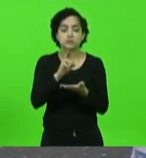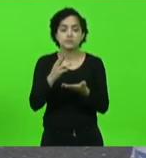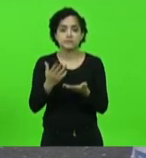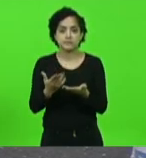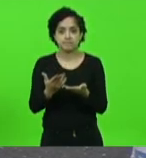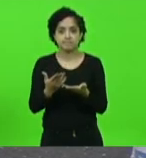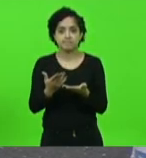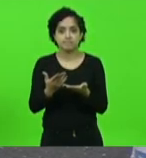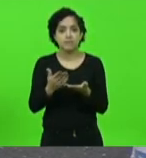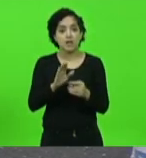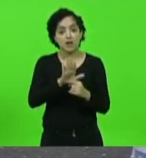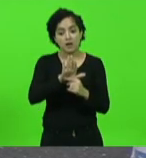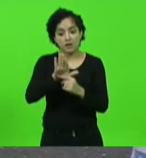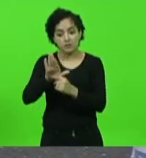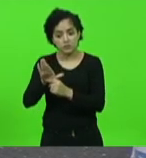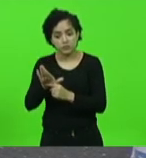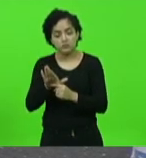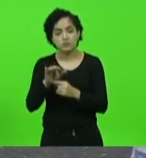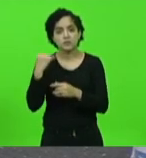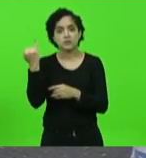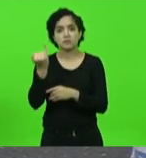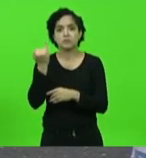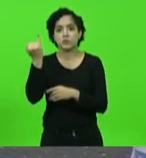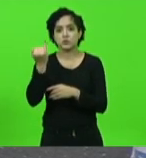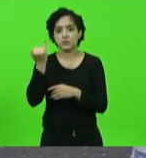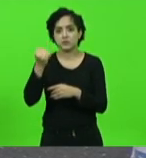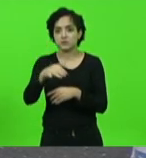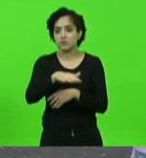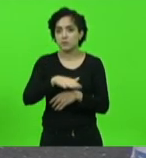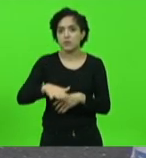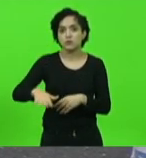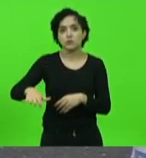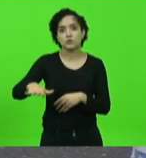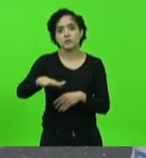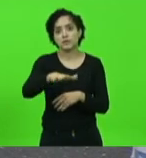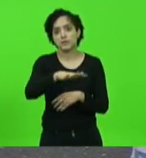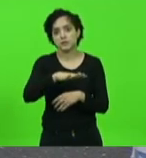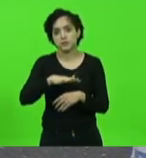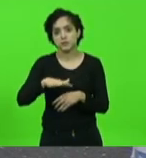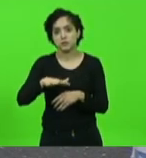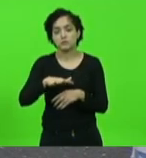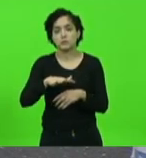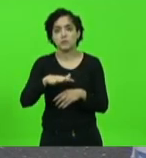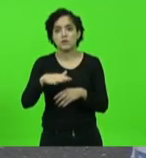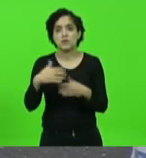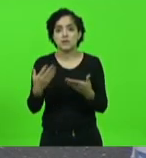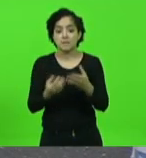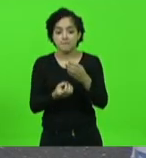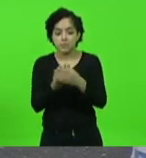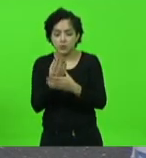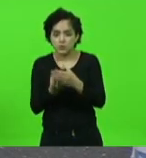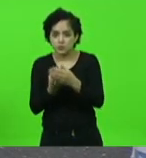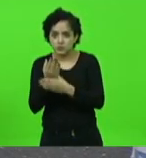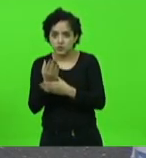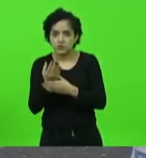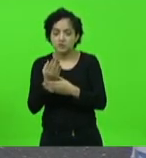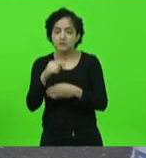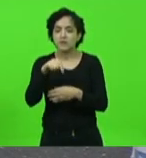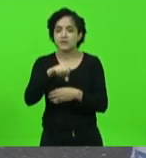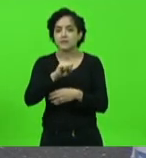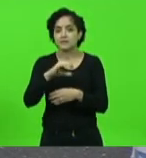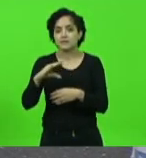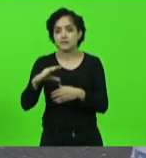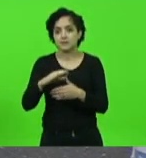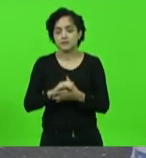benefícios importantíssimos para toda a cadeia produtiva do nosso